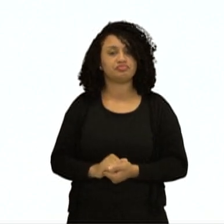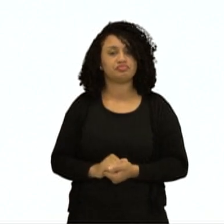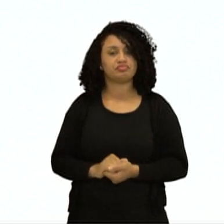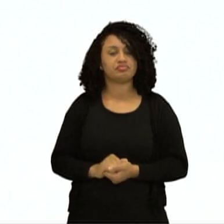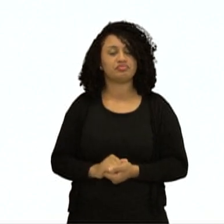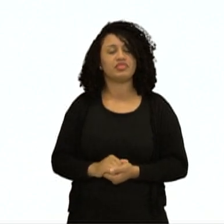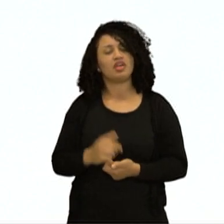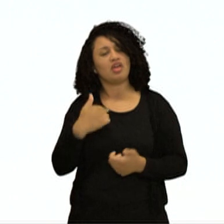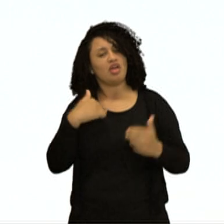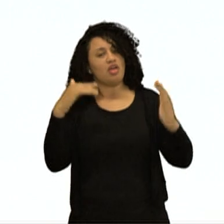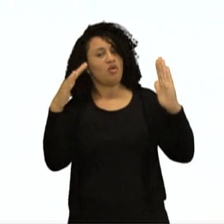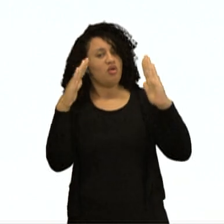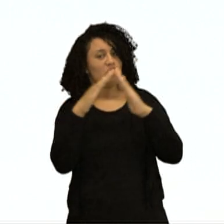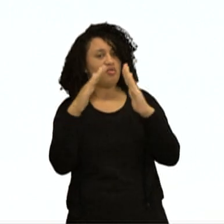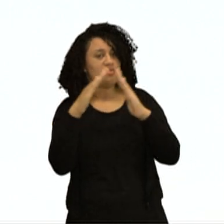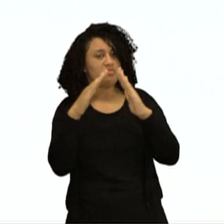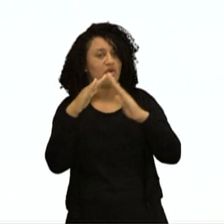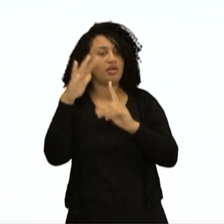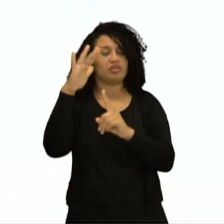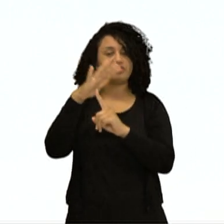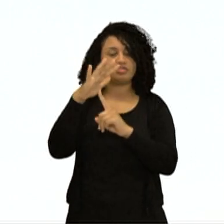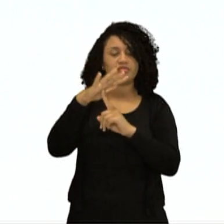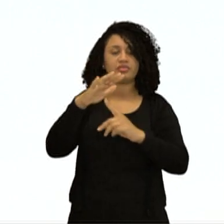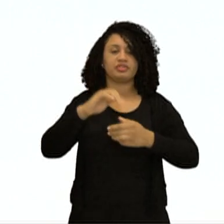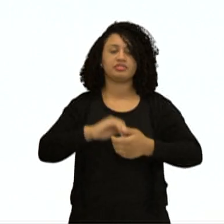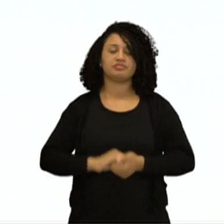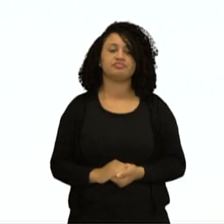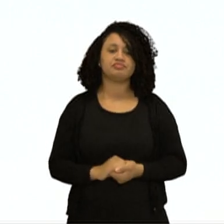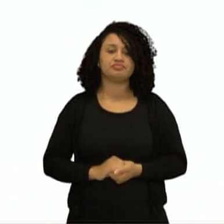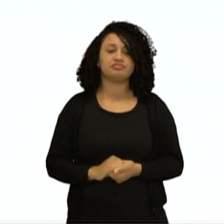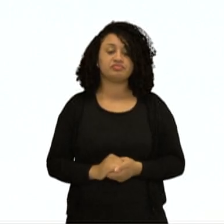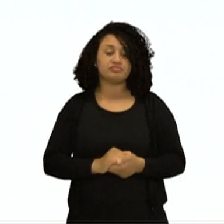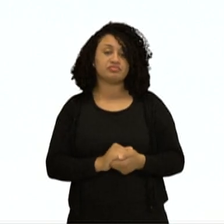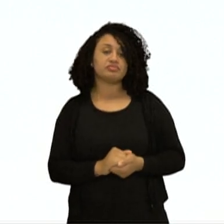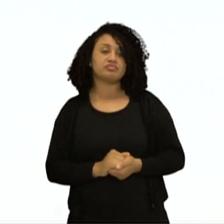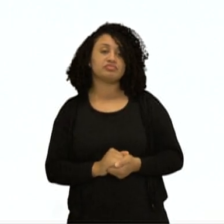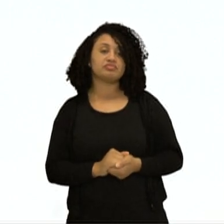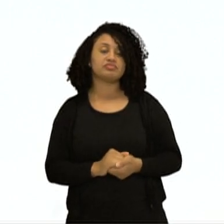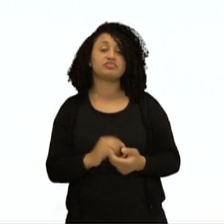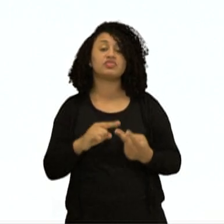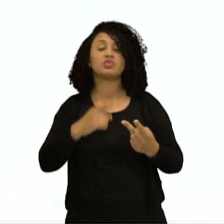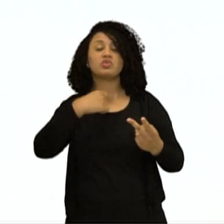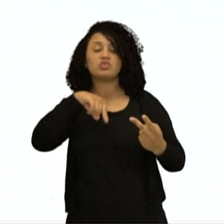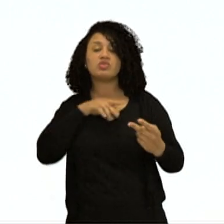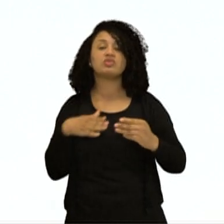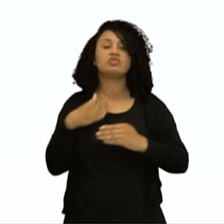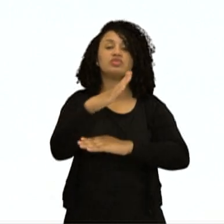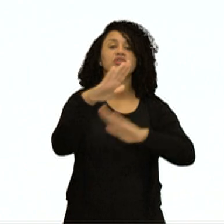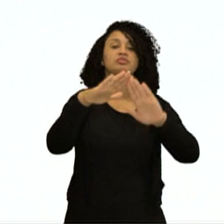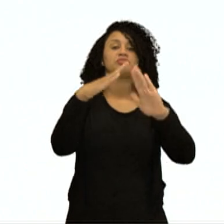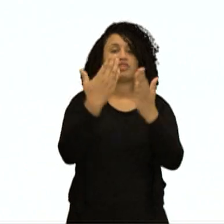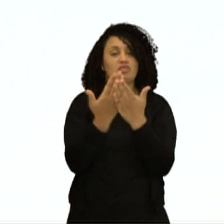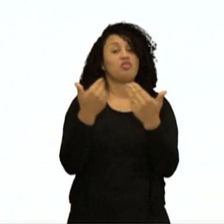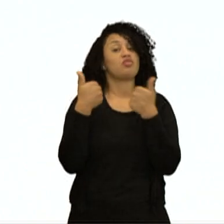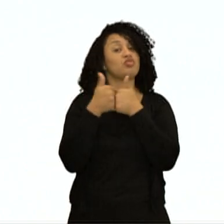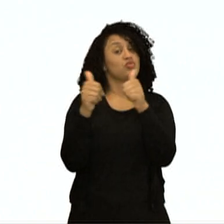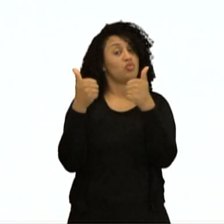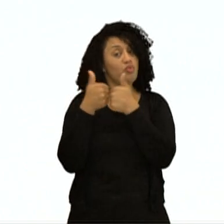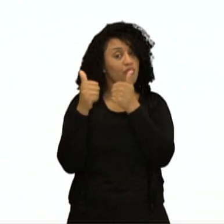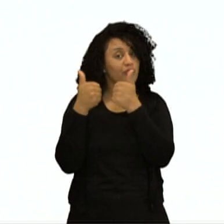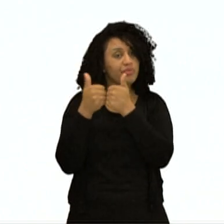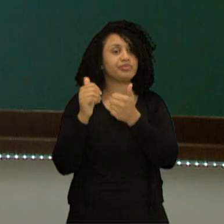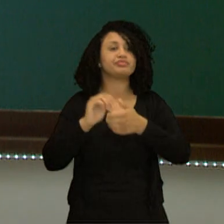Paraná, eu moro no Paraná. We go to school by bus. Nós vamos para a escola de ônibus.